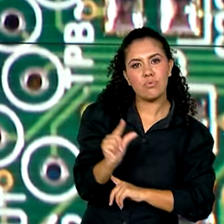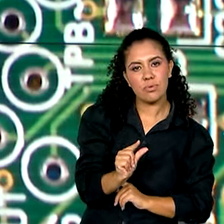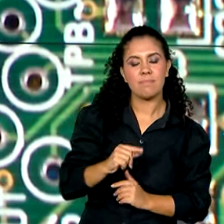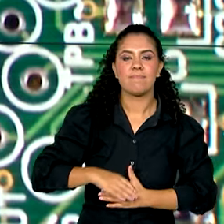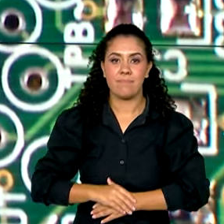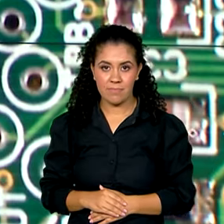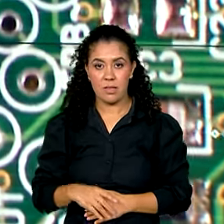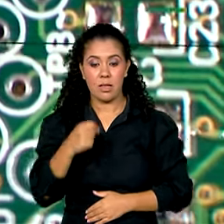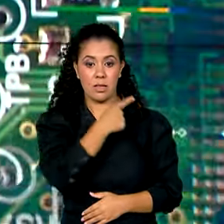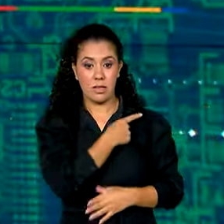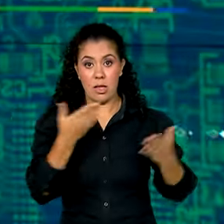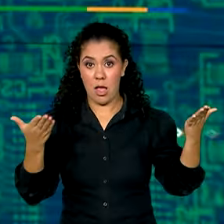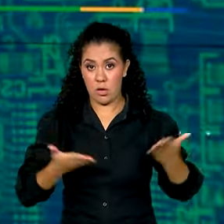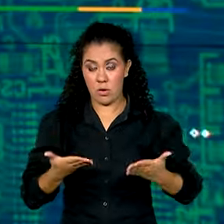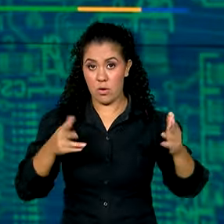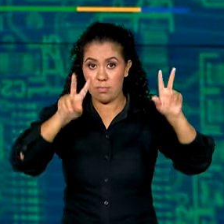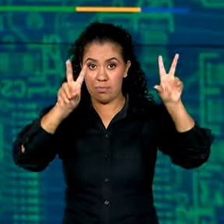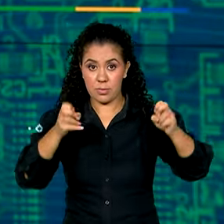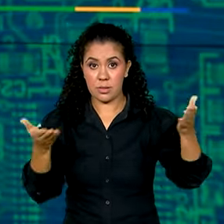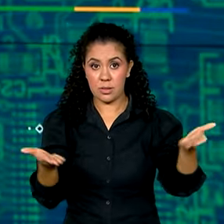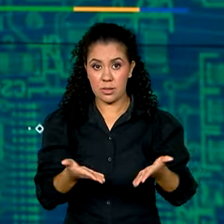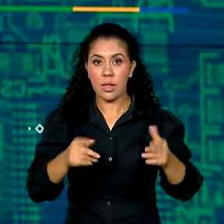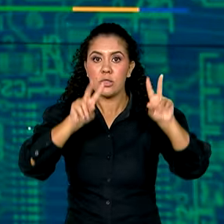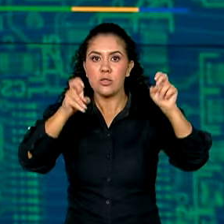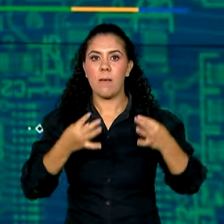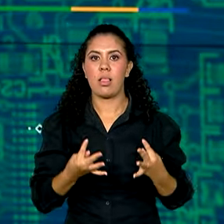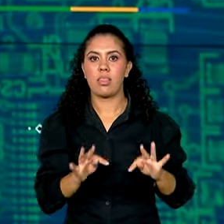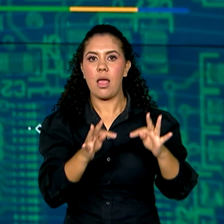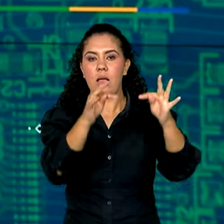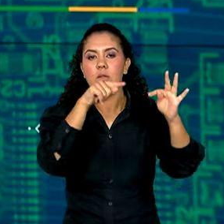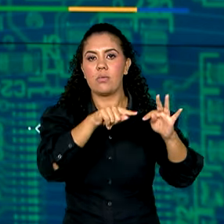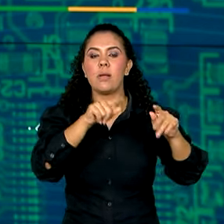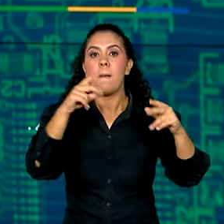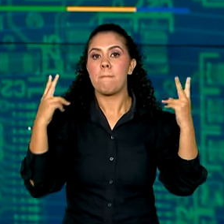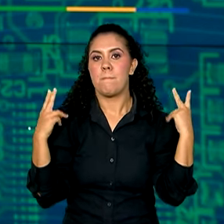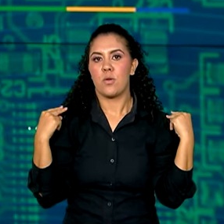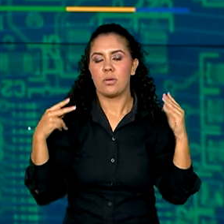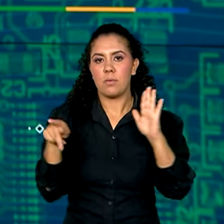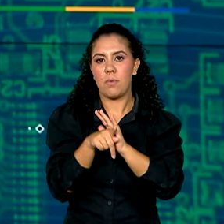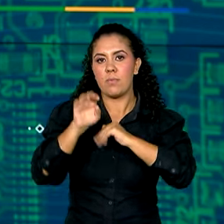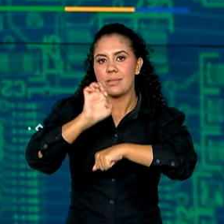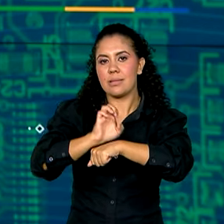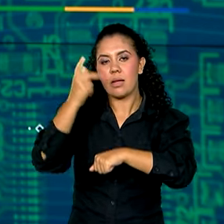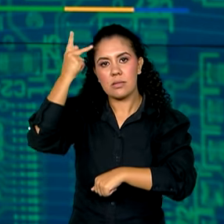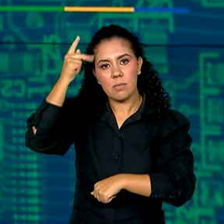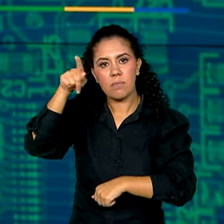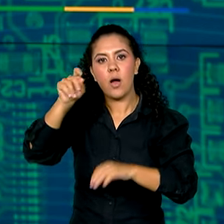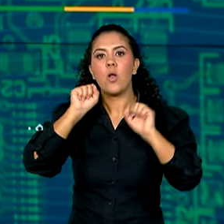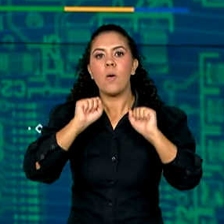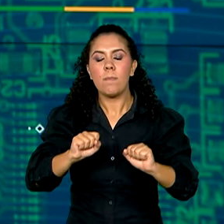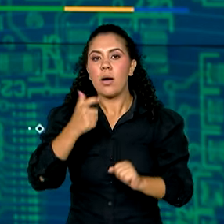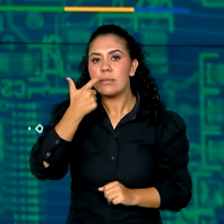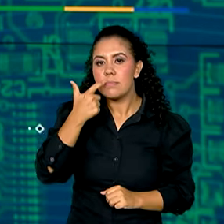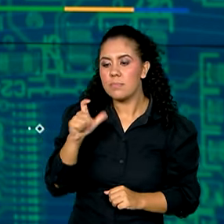E agora o nosso assunto aqui no Brasil em Dia é tecnologia. Motoristas de São Paulo já podem indicar na carteira digital de